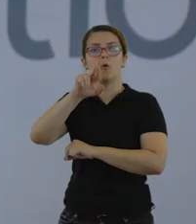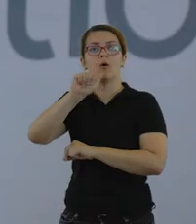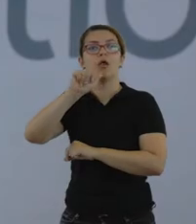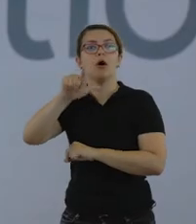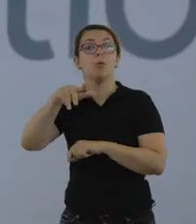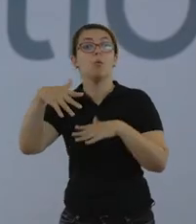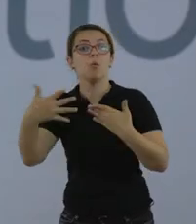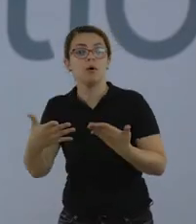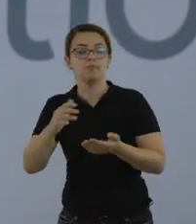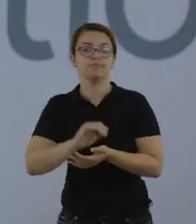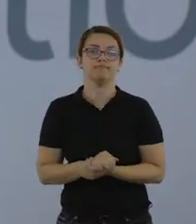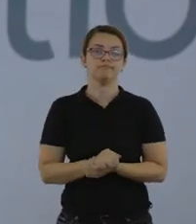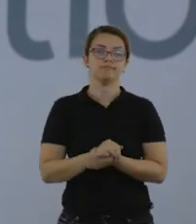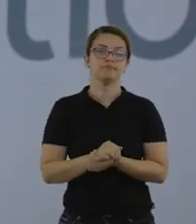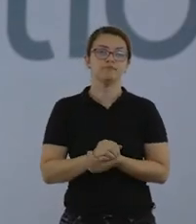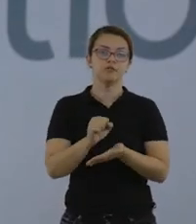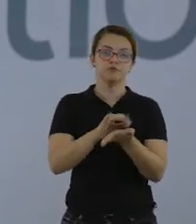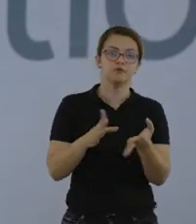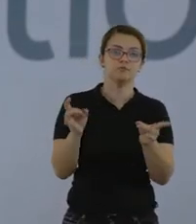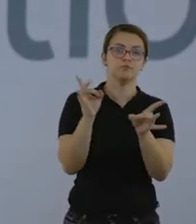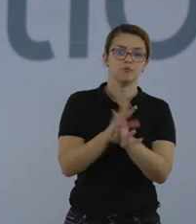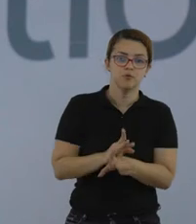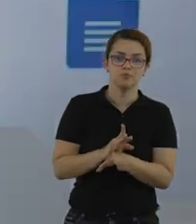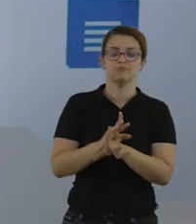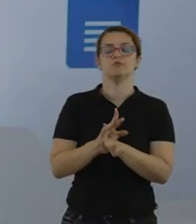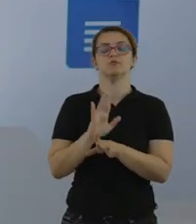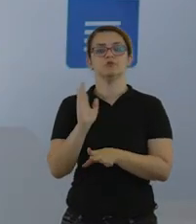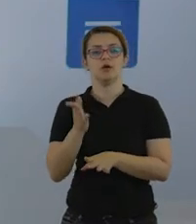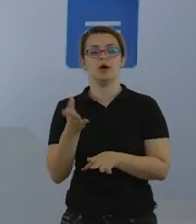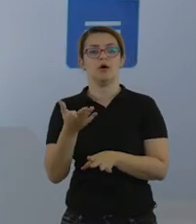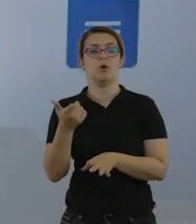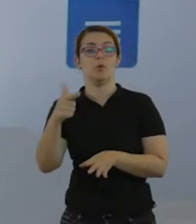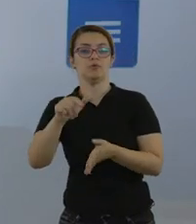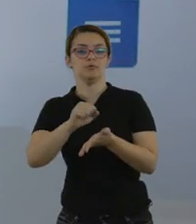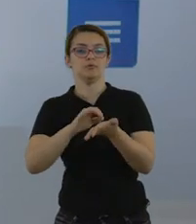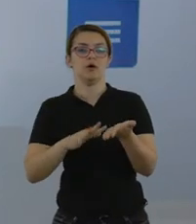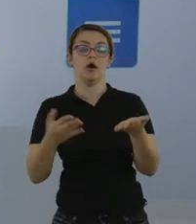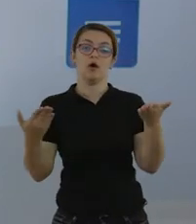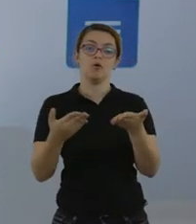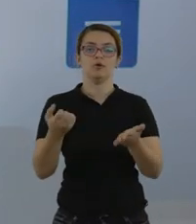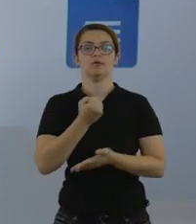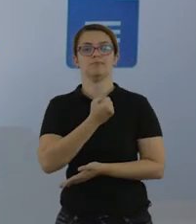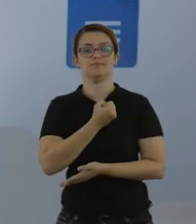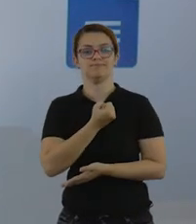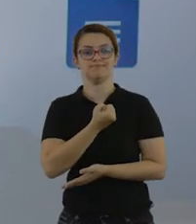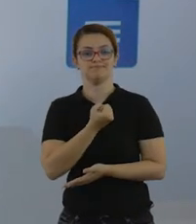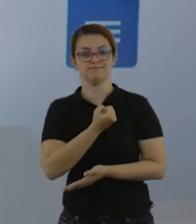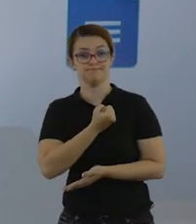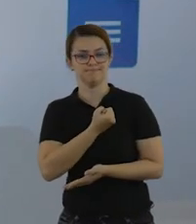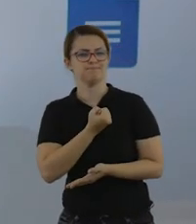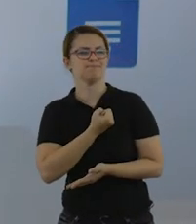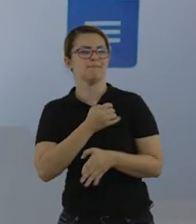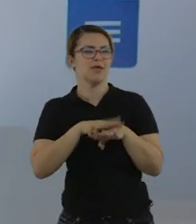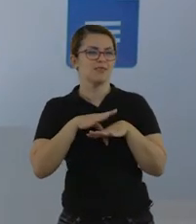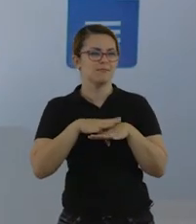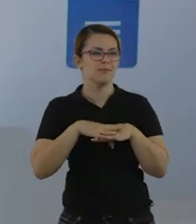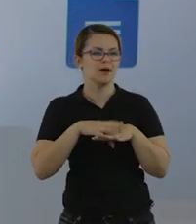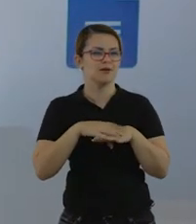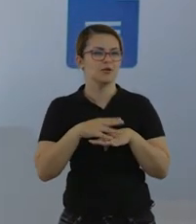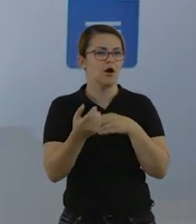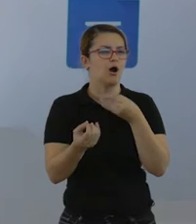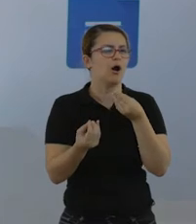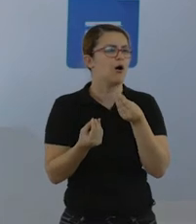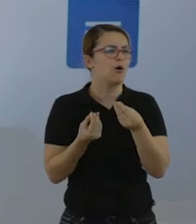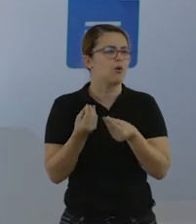fábula. Já realizaram a atividade da fábula? Então, vamos para a próxima. Agora, na matemática, vamos